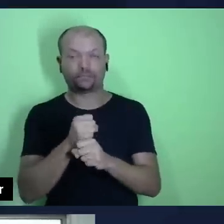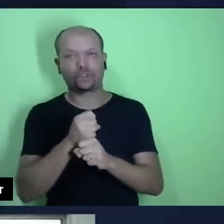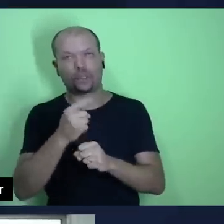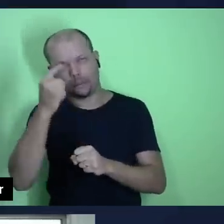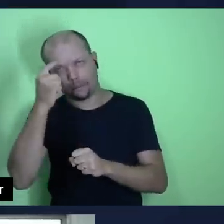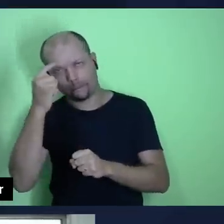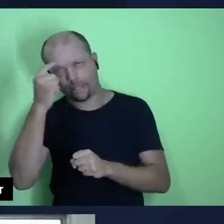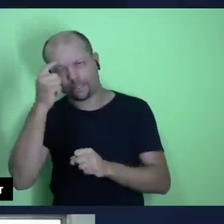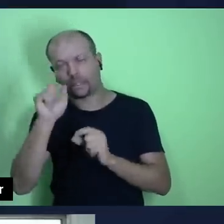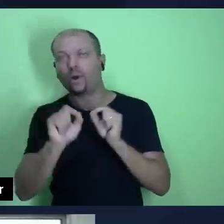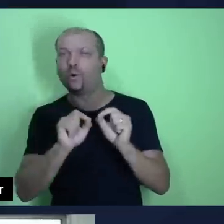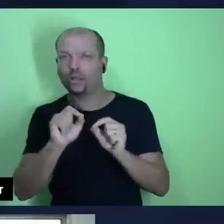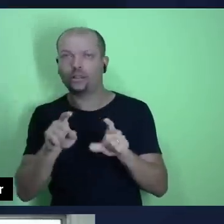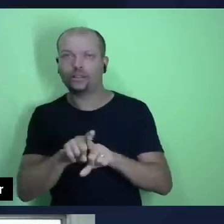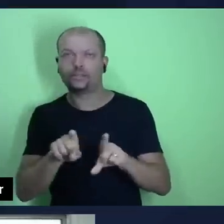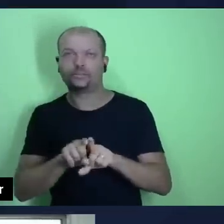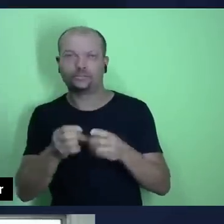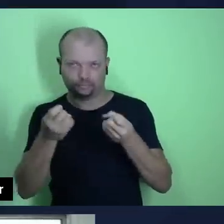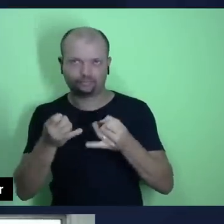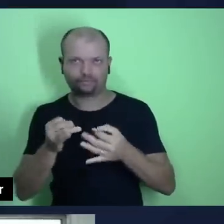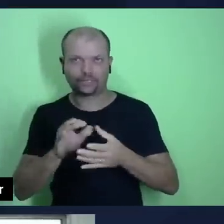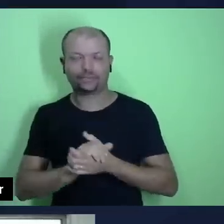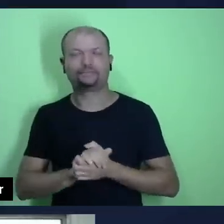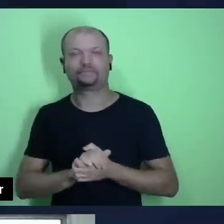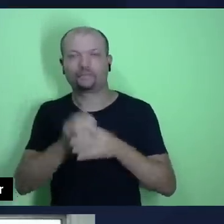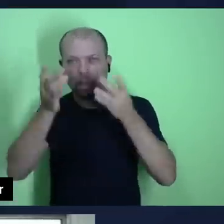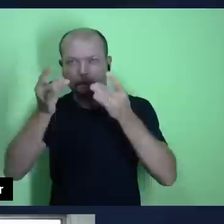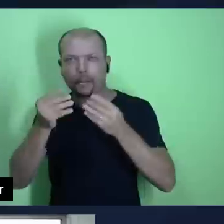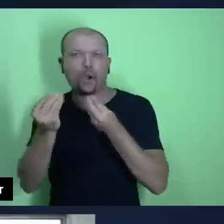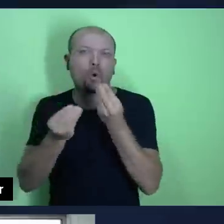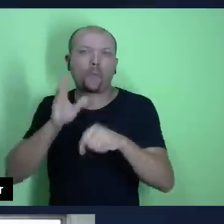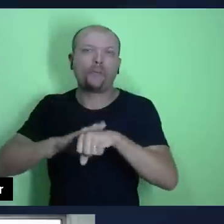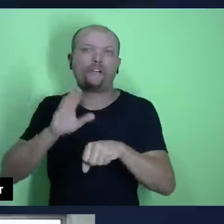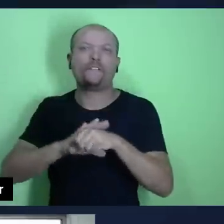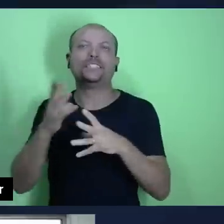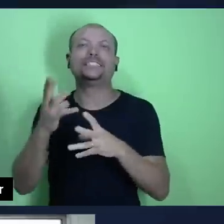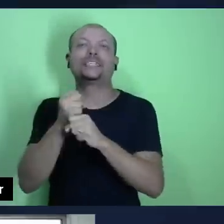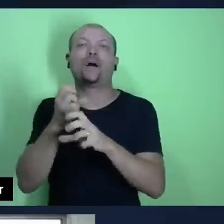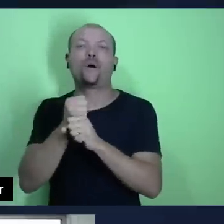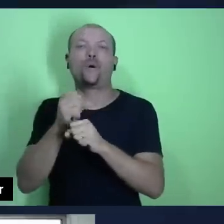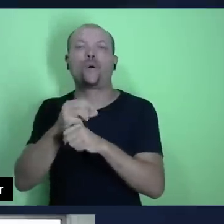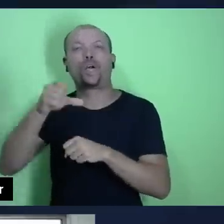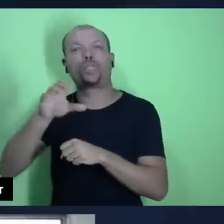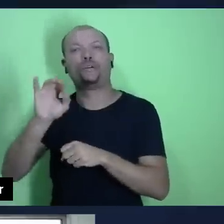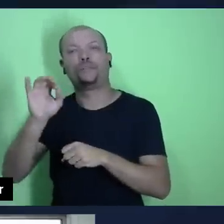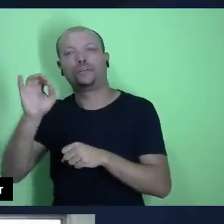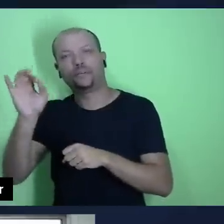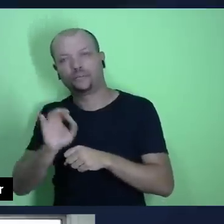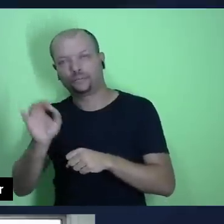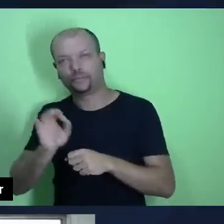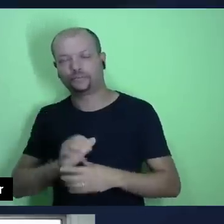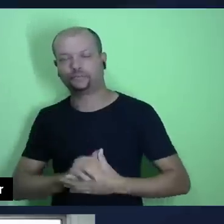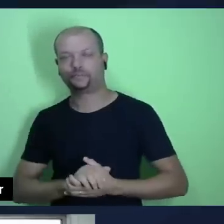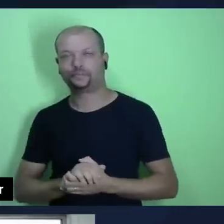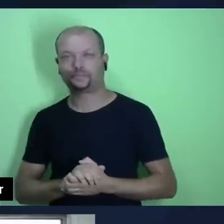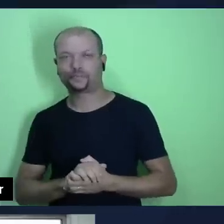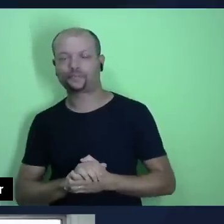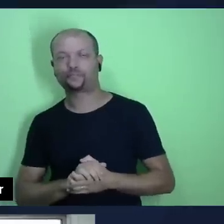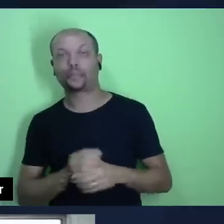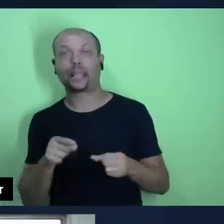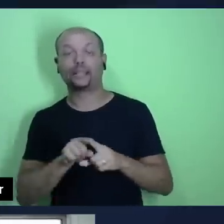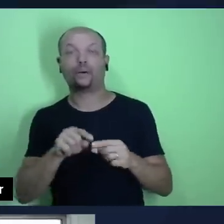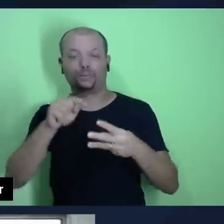um pouco sobre isso, também sobre como é que se faz esse cálculo desses noventa por cento. Agora, olha só, trabalhando esses três